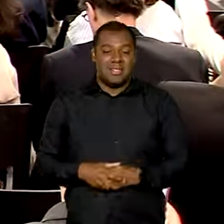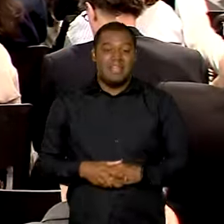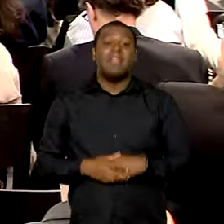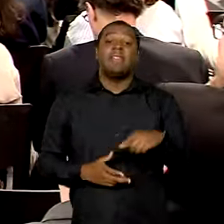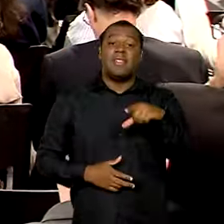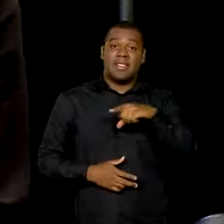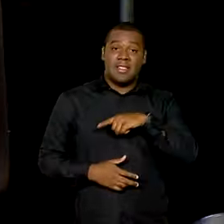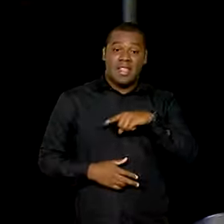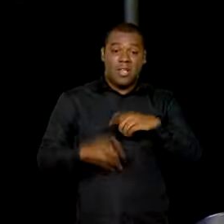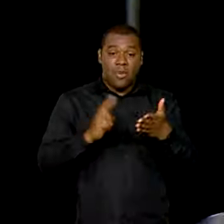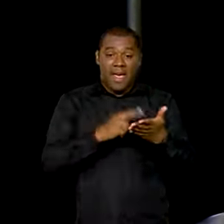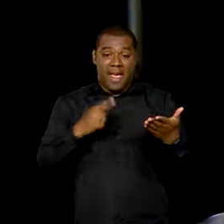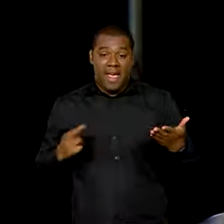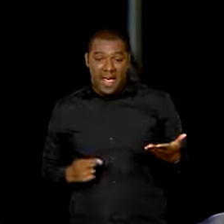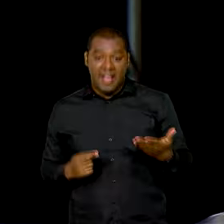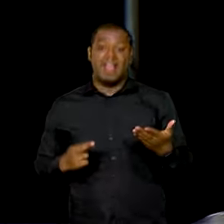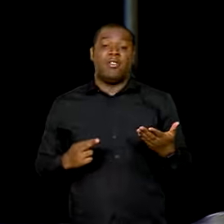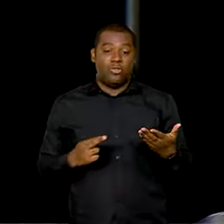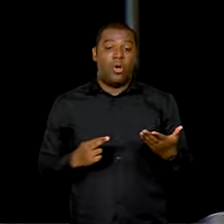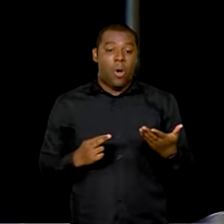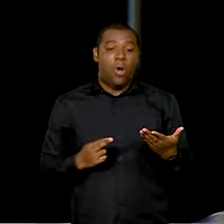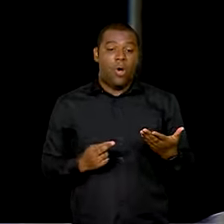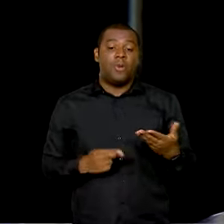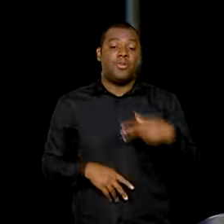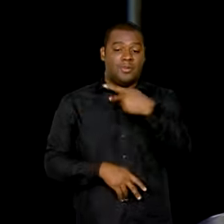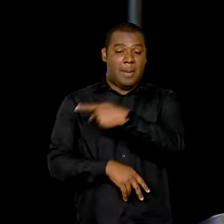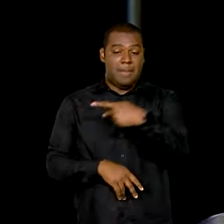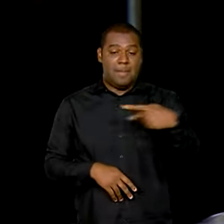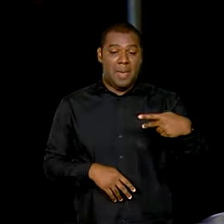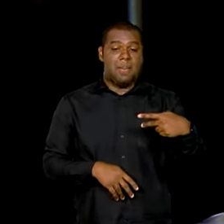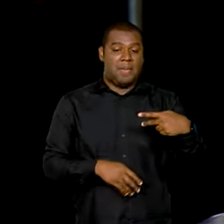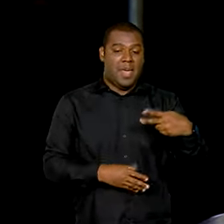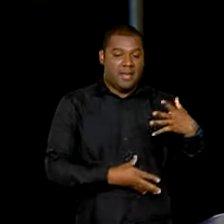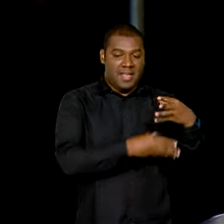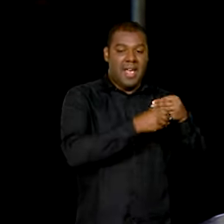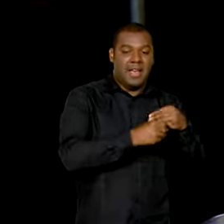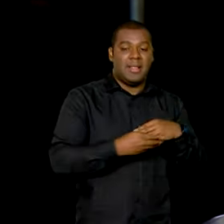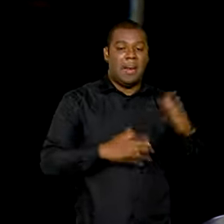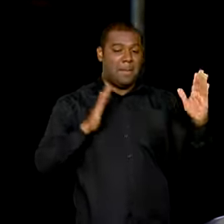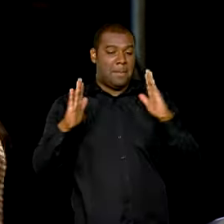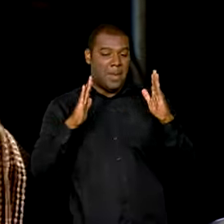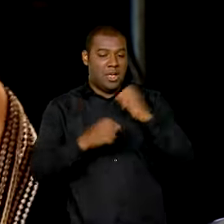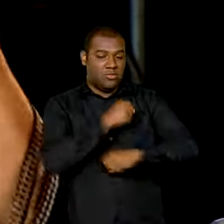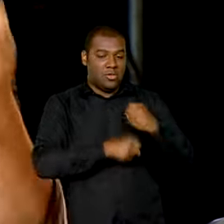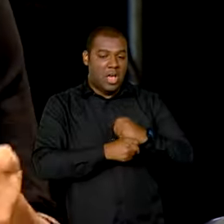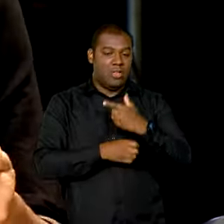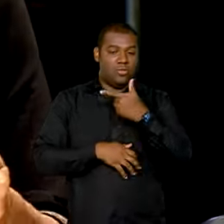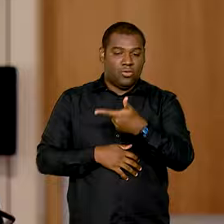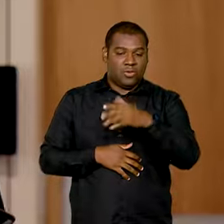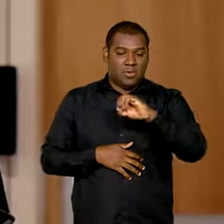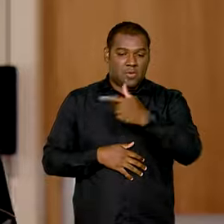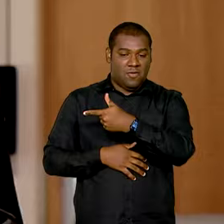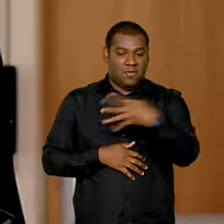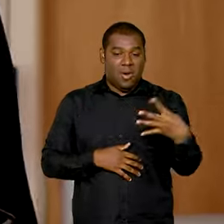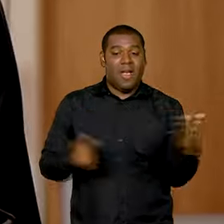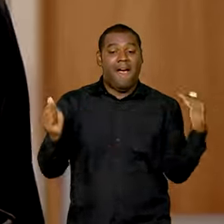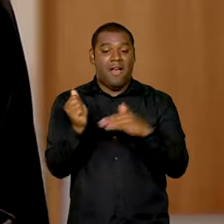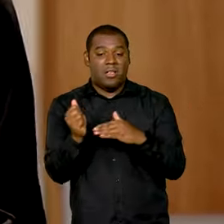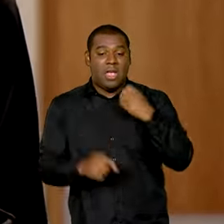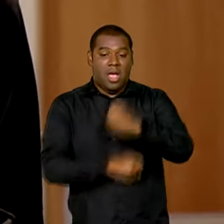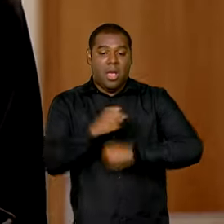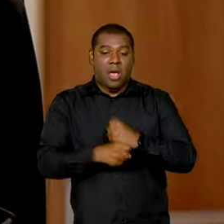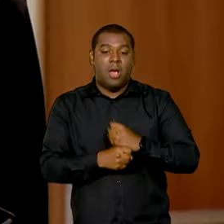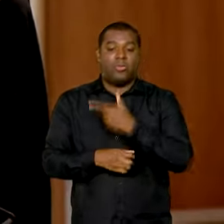as ações do meio ambiente no Plano Plurianual, PPA, para o período 2024-2027. A política